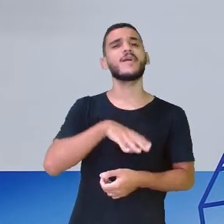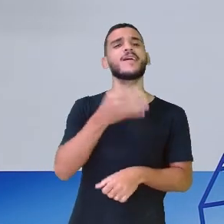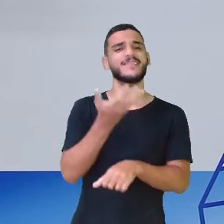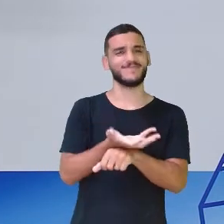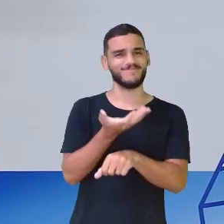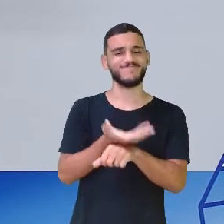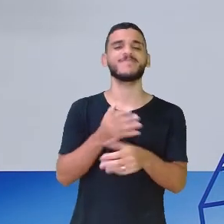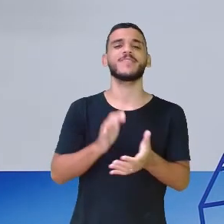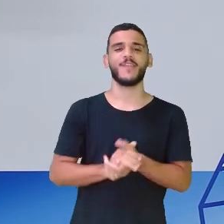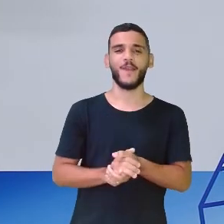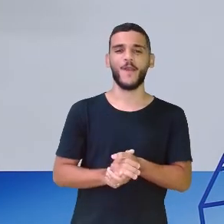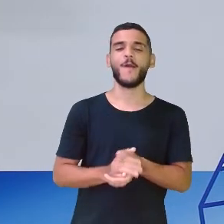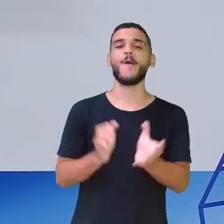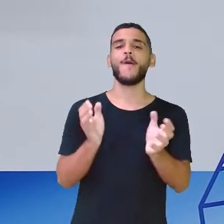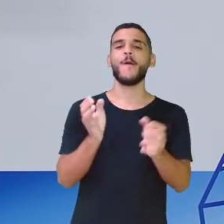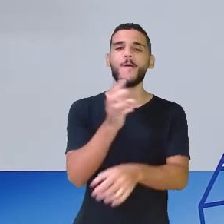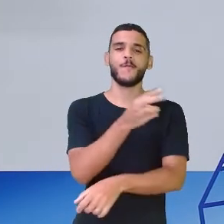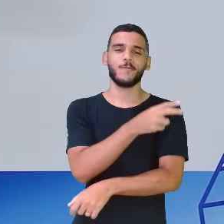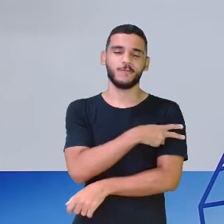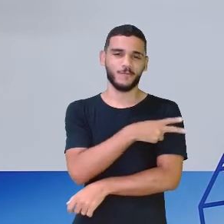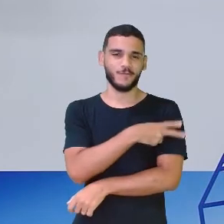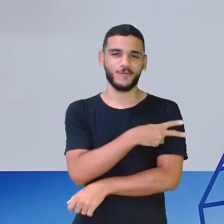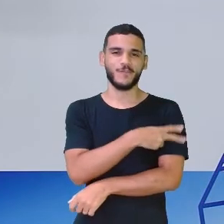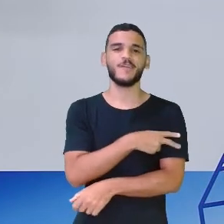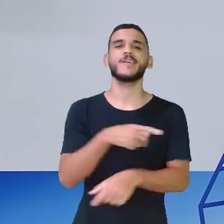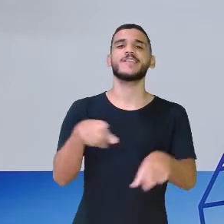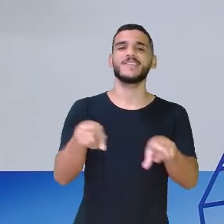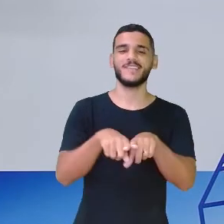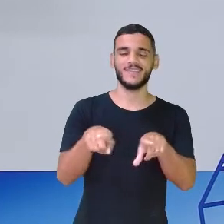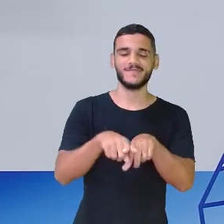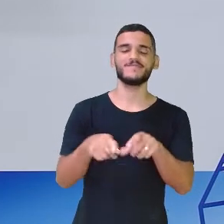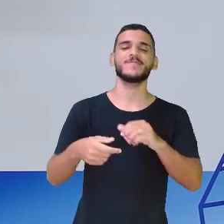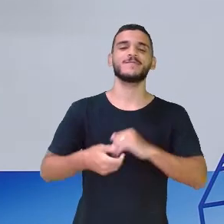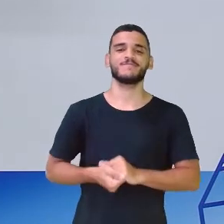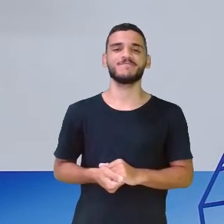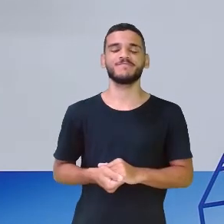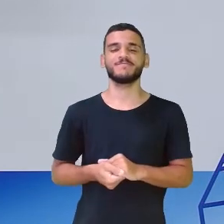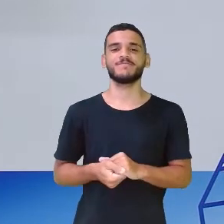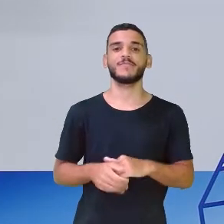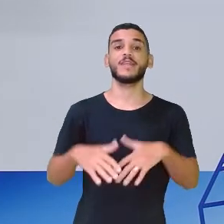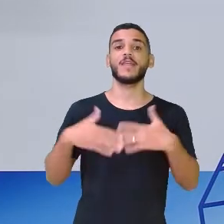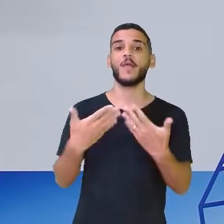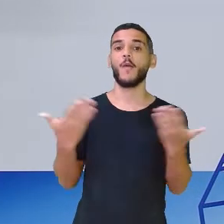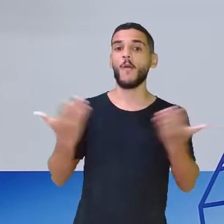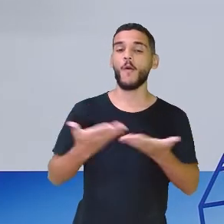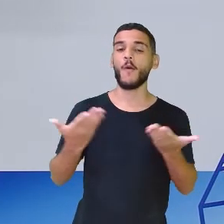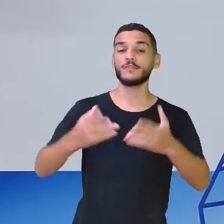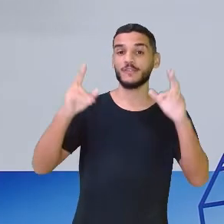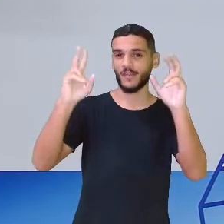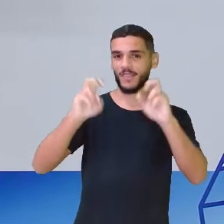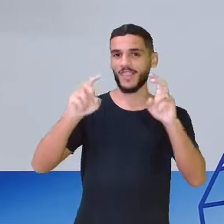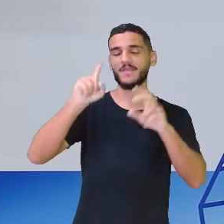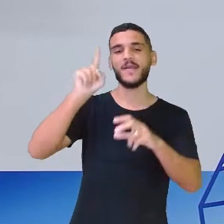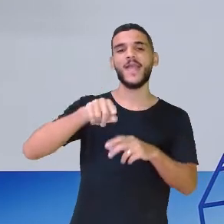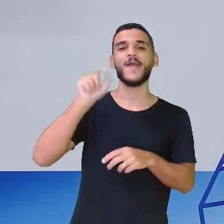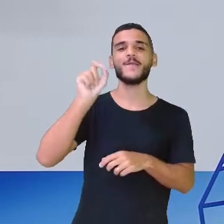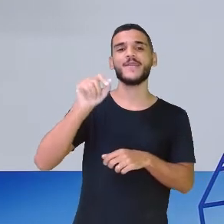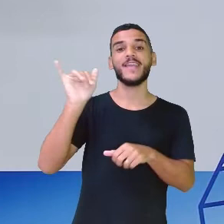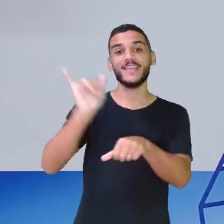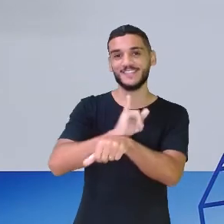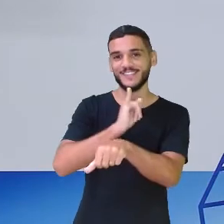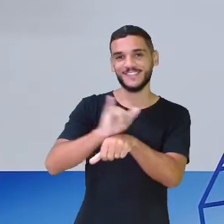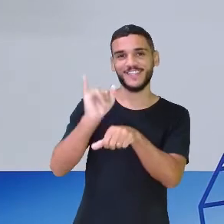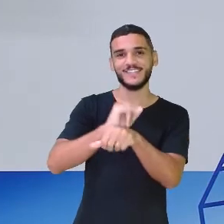para as turmas do segundo ano e do Se Liga. Olha só, o tema de hoje é estratégias